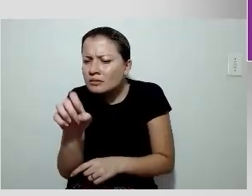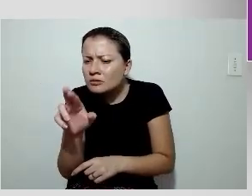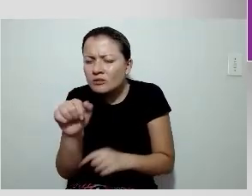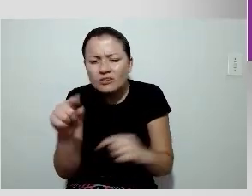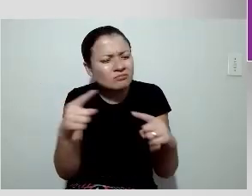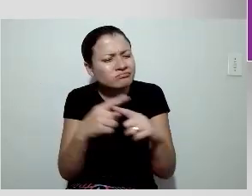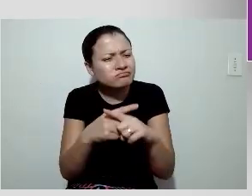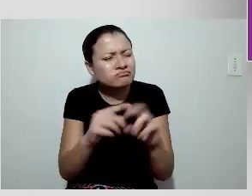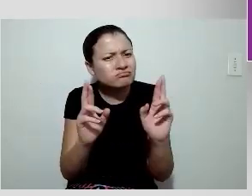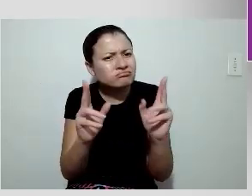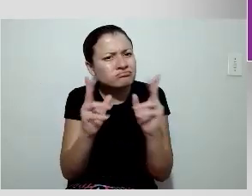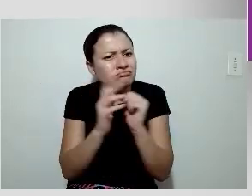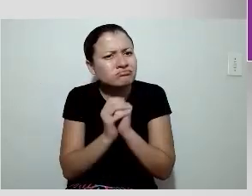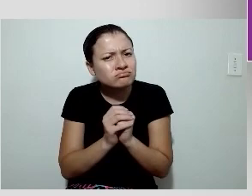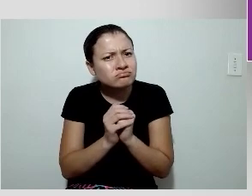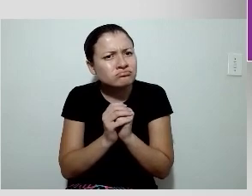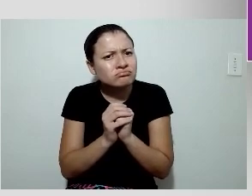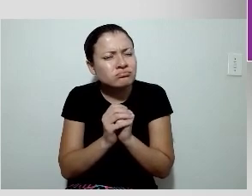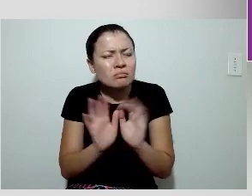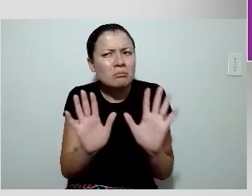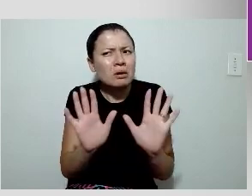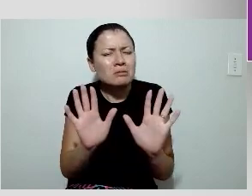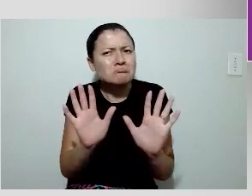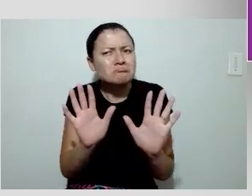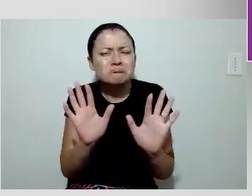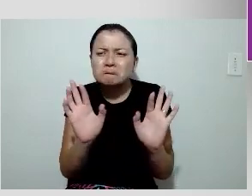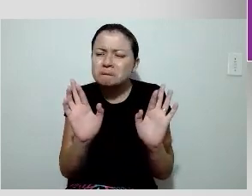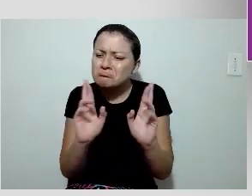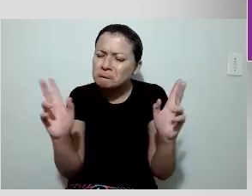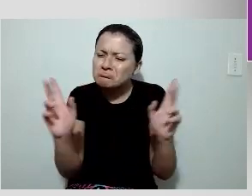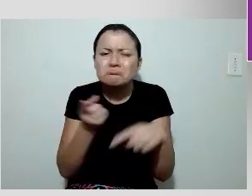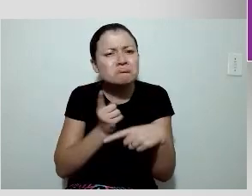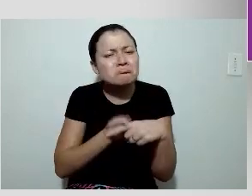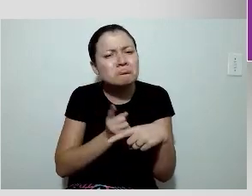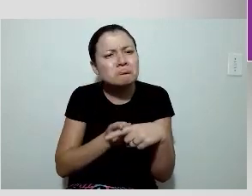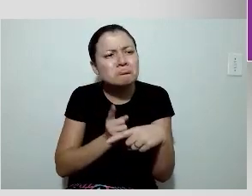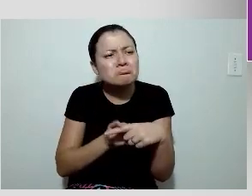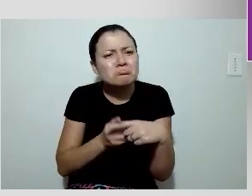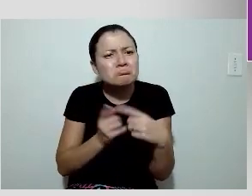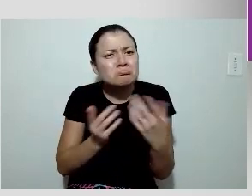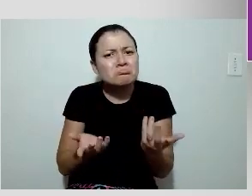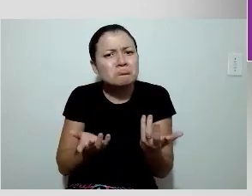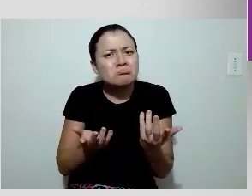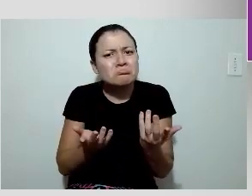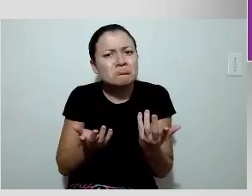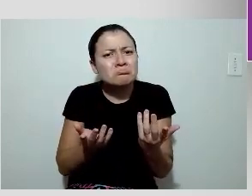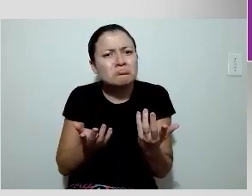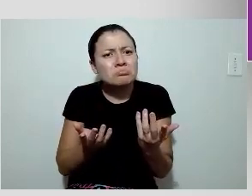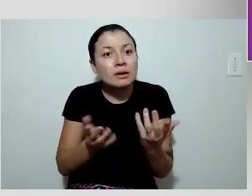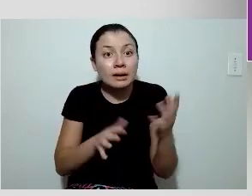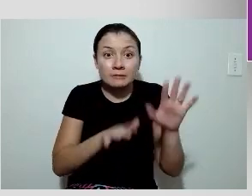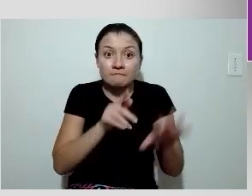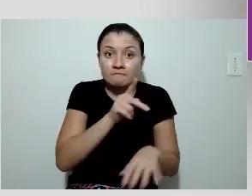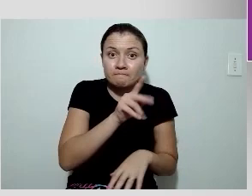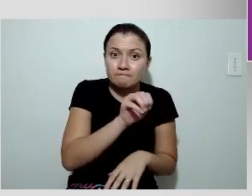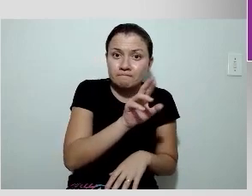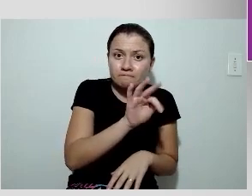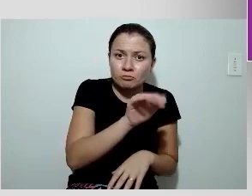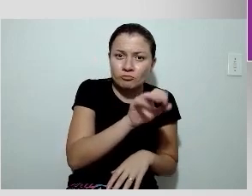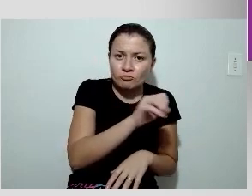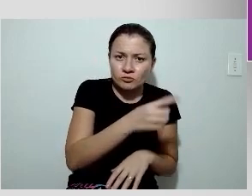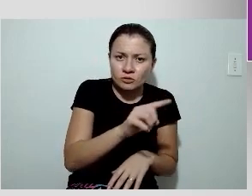por que isso está acontecendo? Nem sempre a perfusão miocárdica, que é um estudo